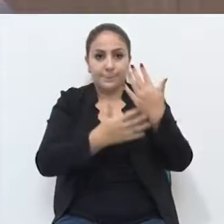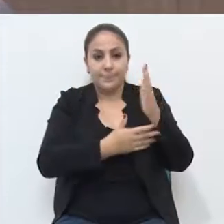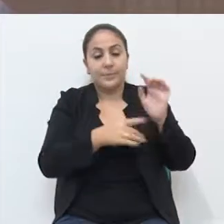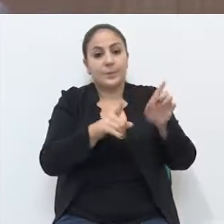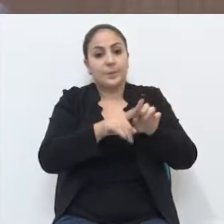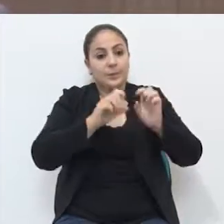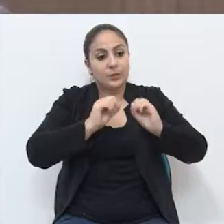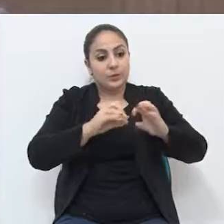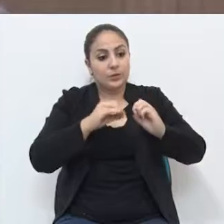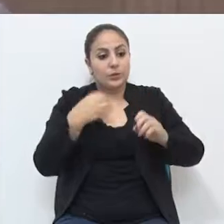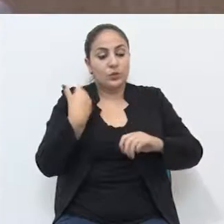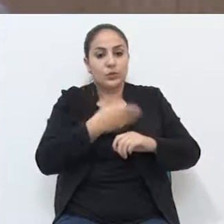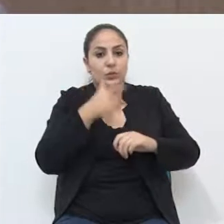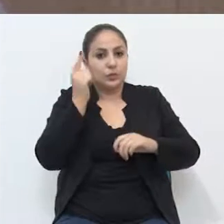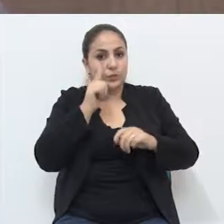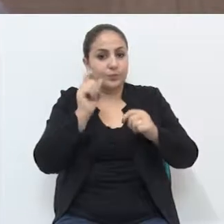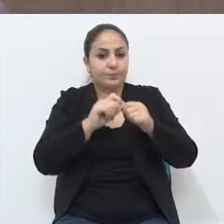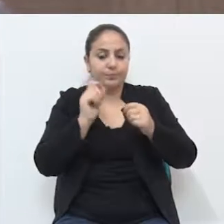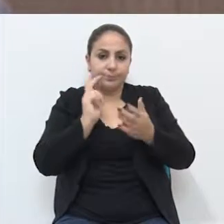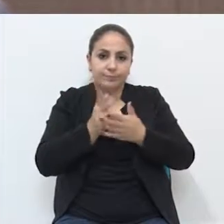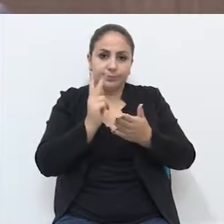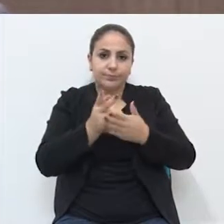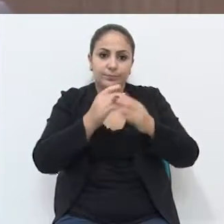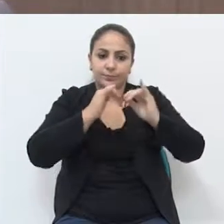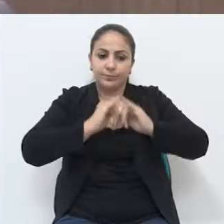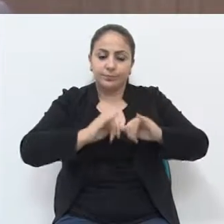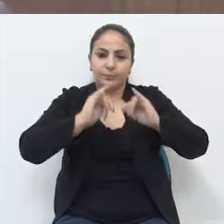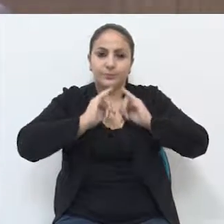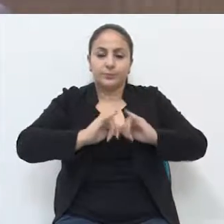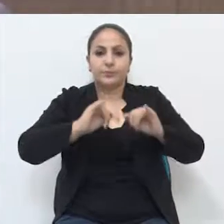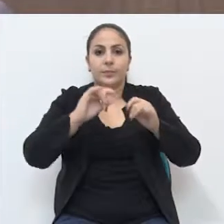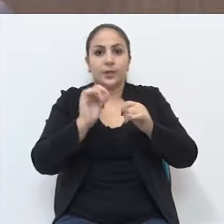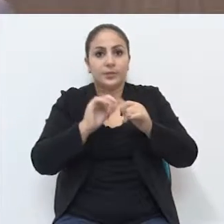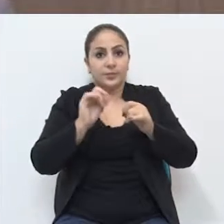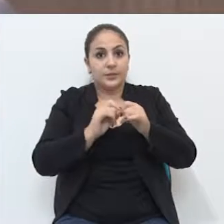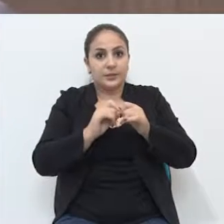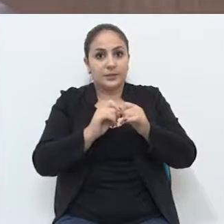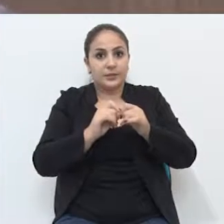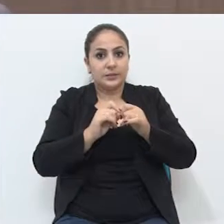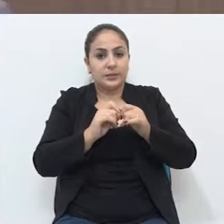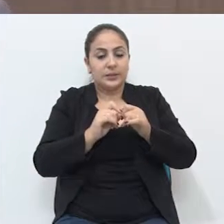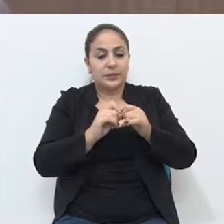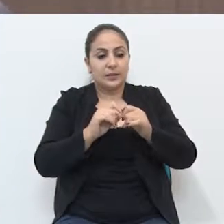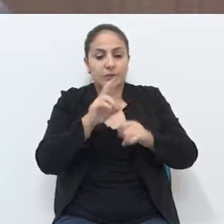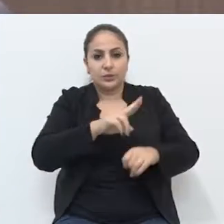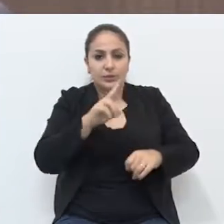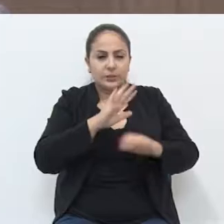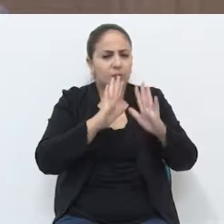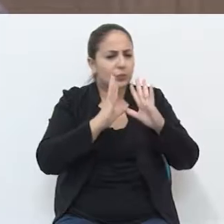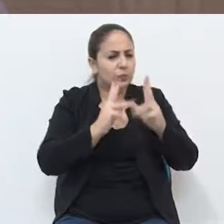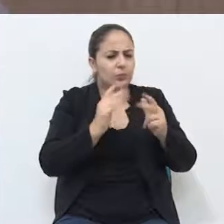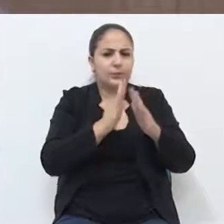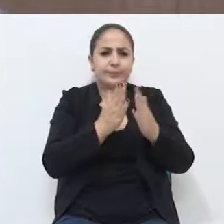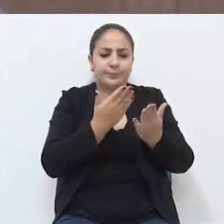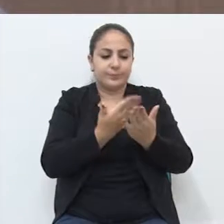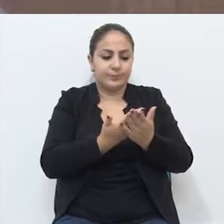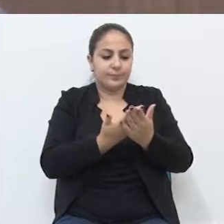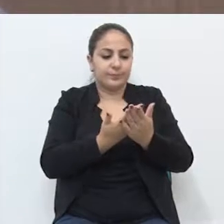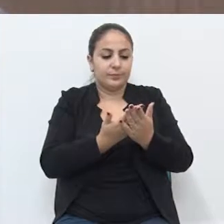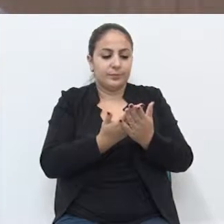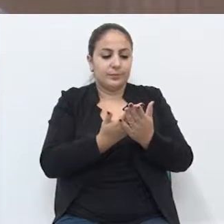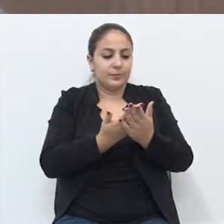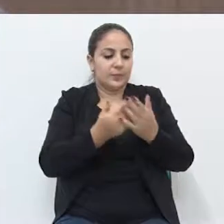também da Secretaria de Educação, possa promover permanentemente campanhas, possa adotar a todas as escolas de